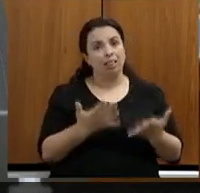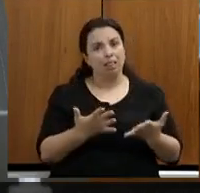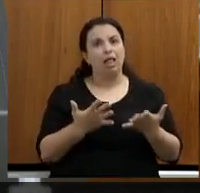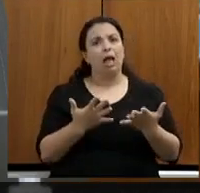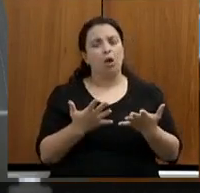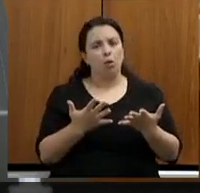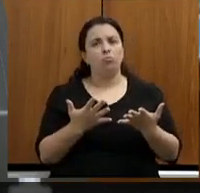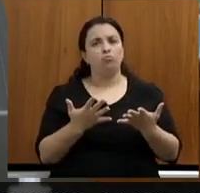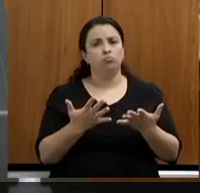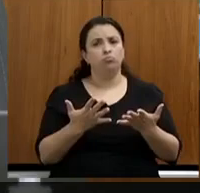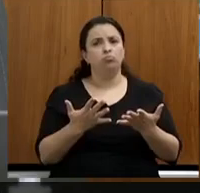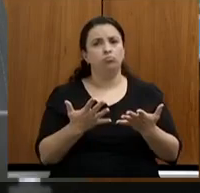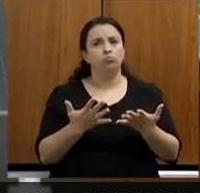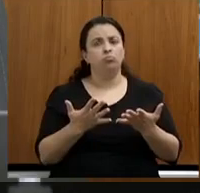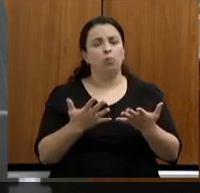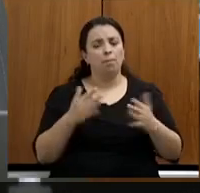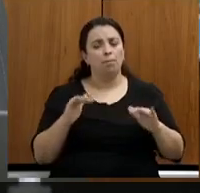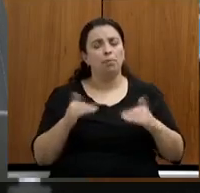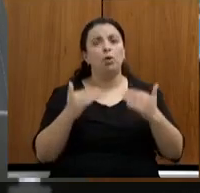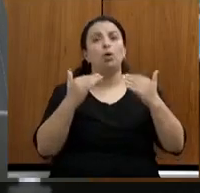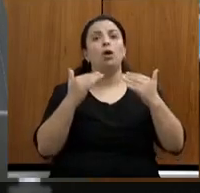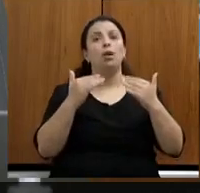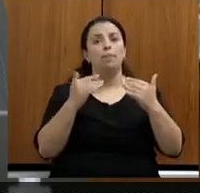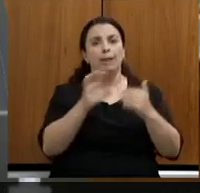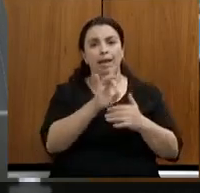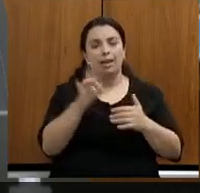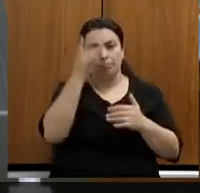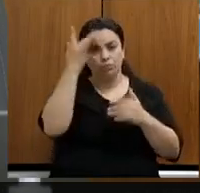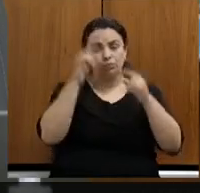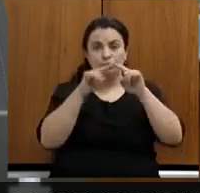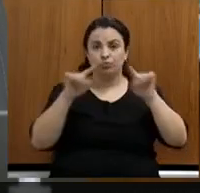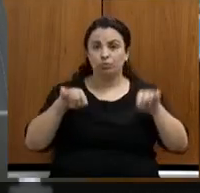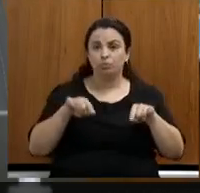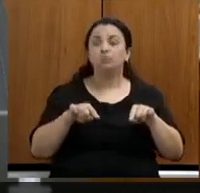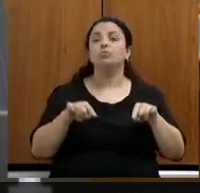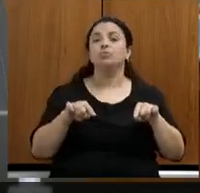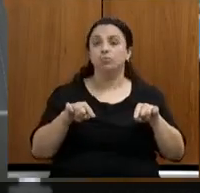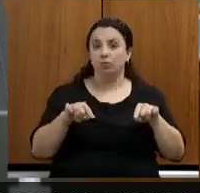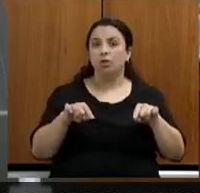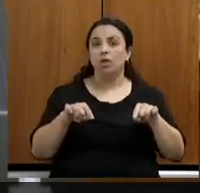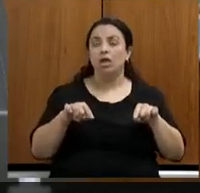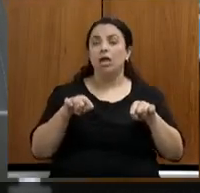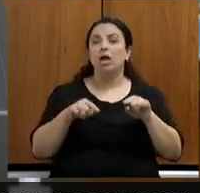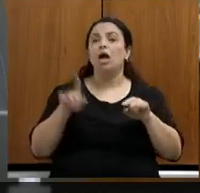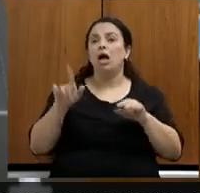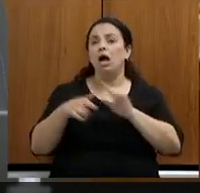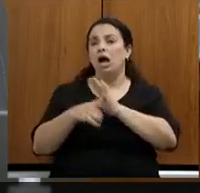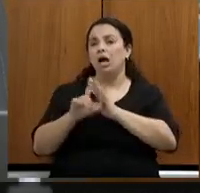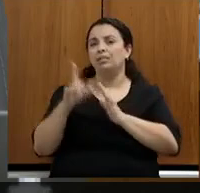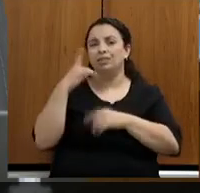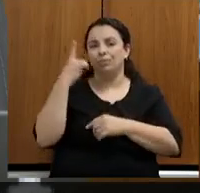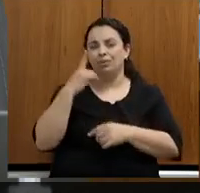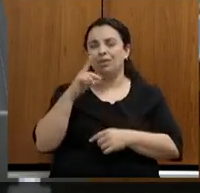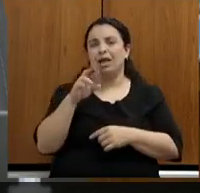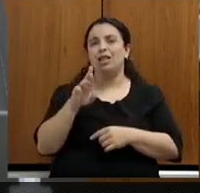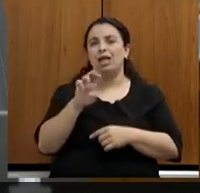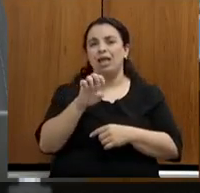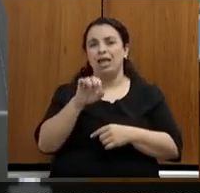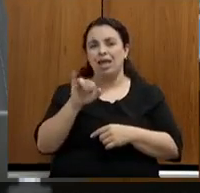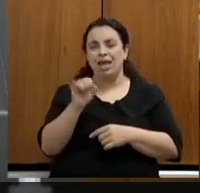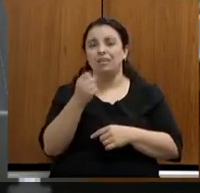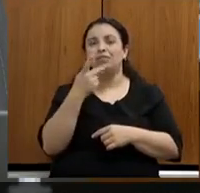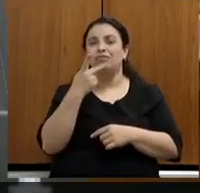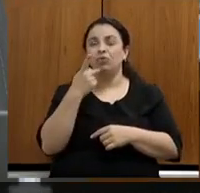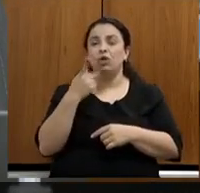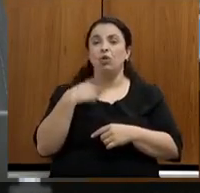significativo aos nossos servidores. Não é à toa que, como mencionado pelos deputados Zé Reis, fui escolhida como servidora de